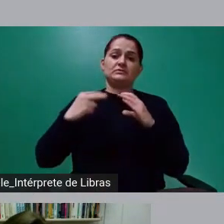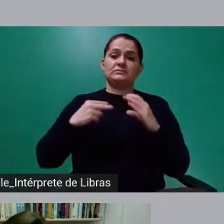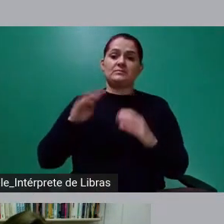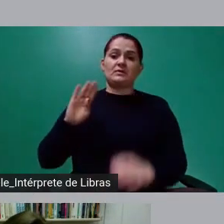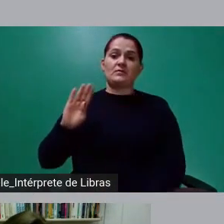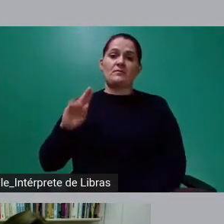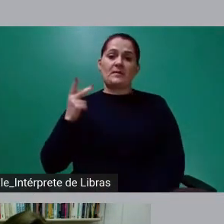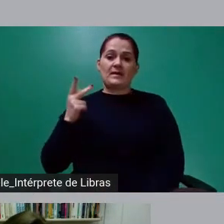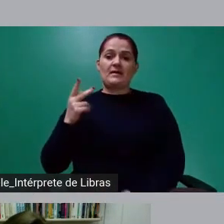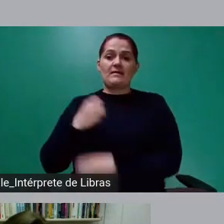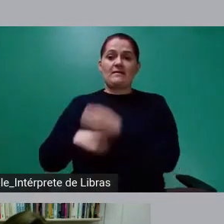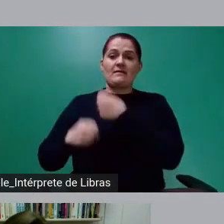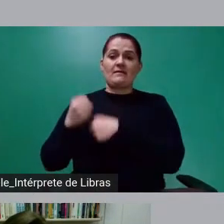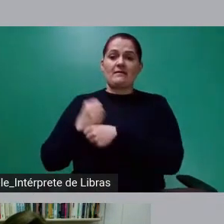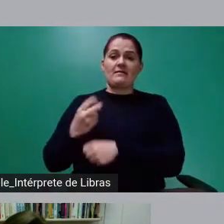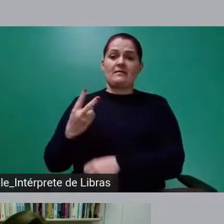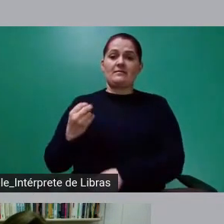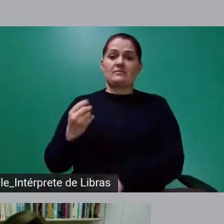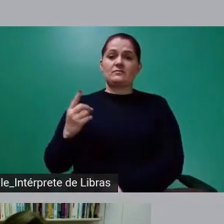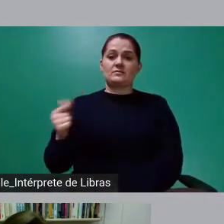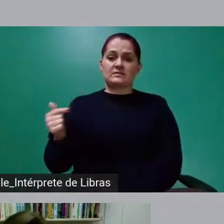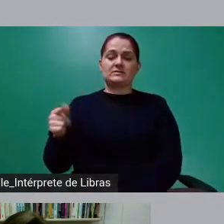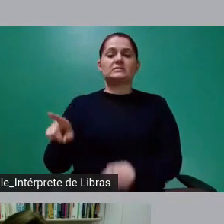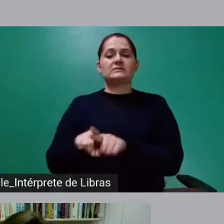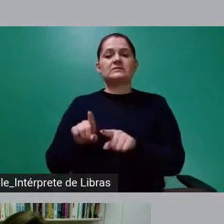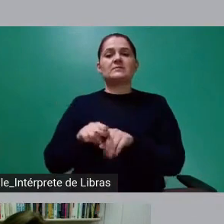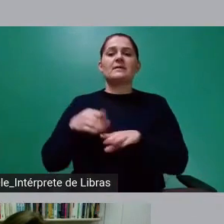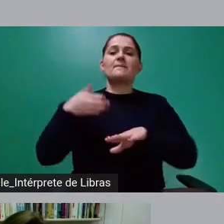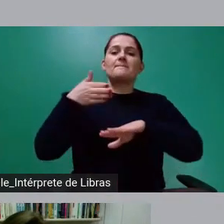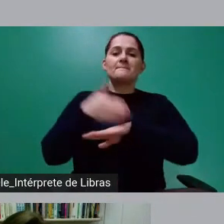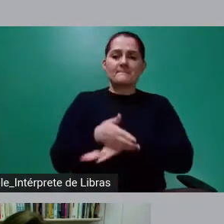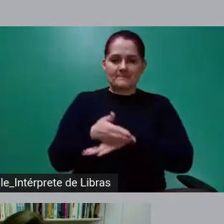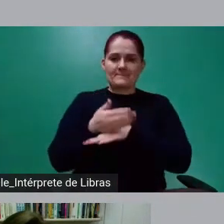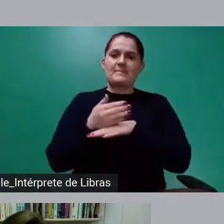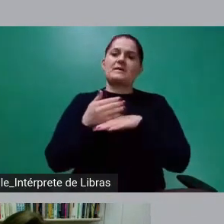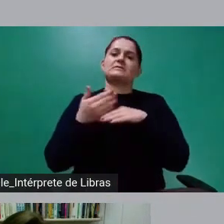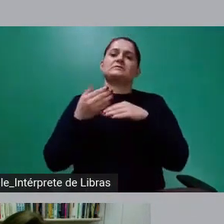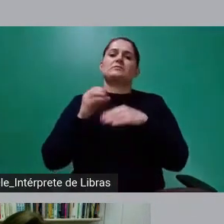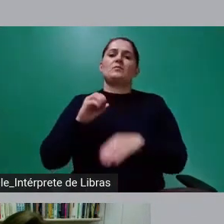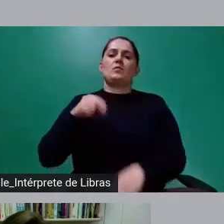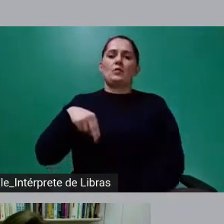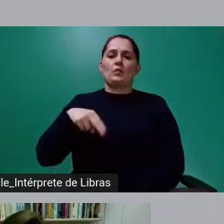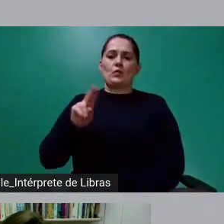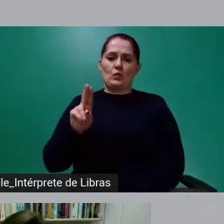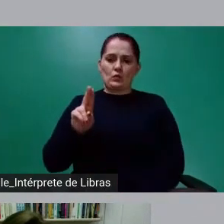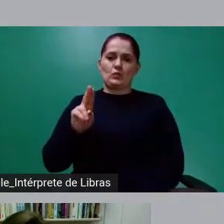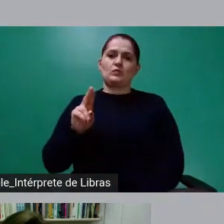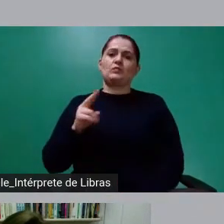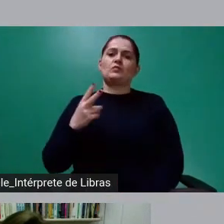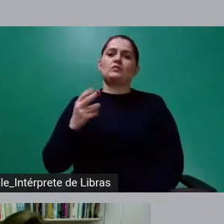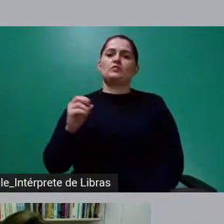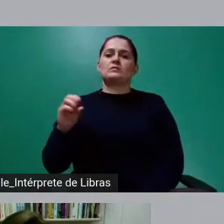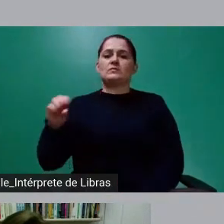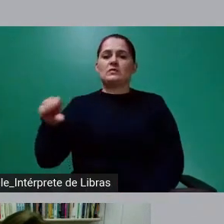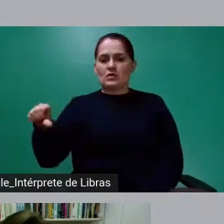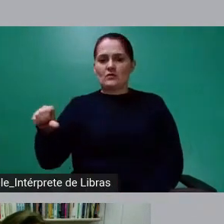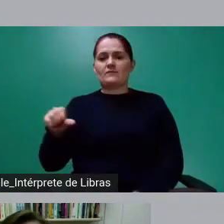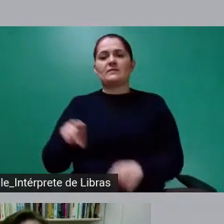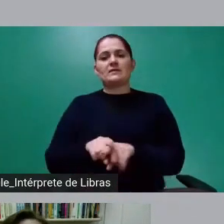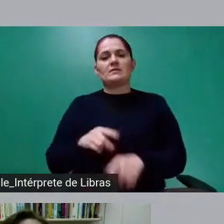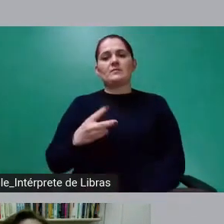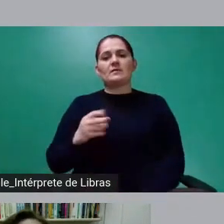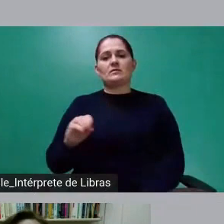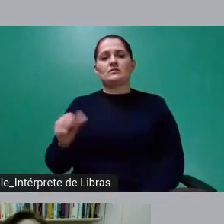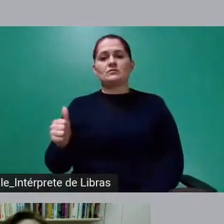da UNCTAD da ONU, do Shellas em 2009, e New York em 2011. Vários livros e